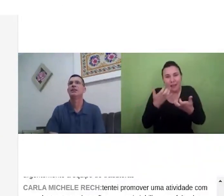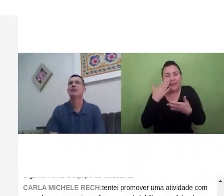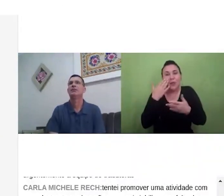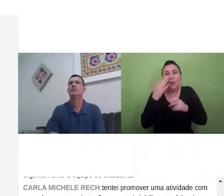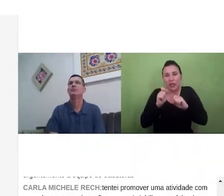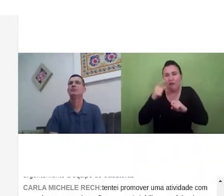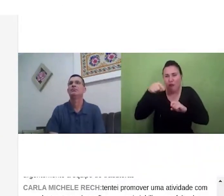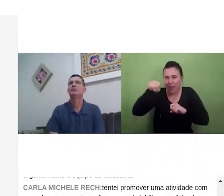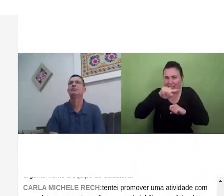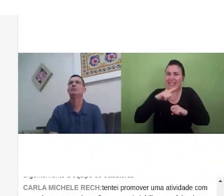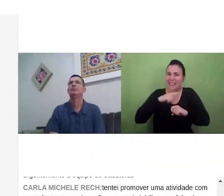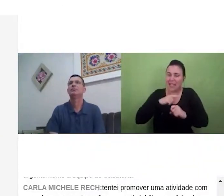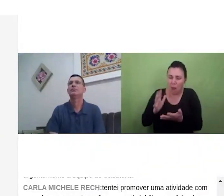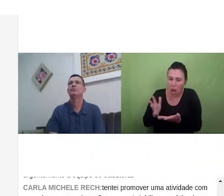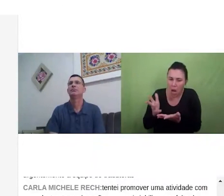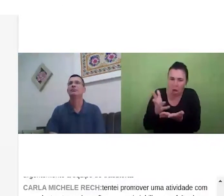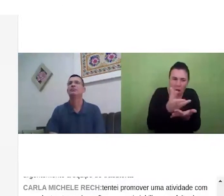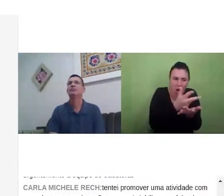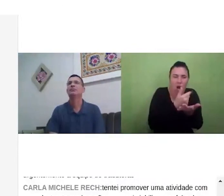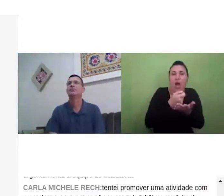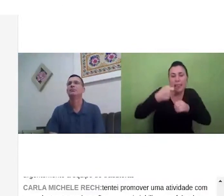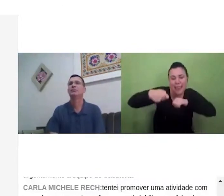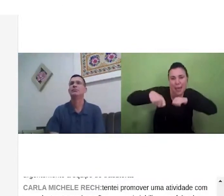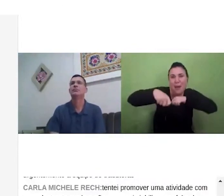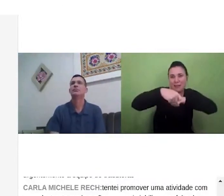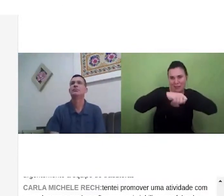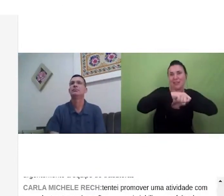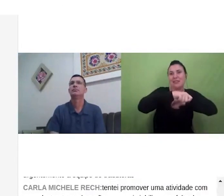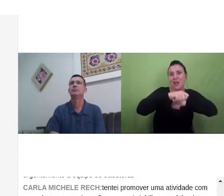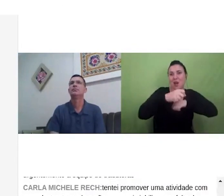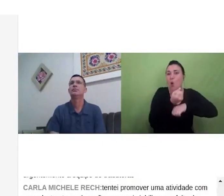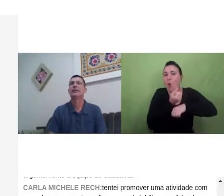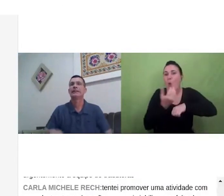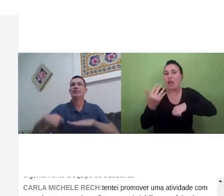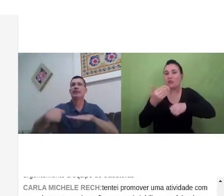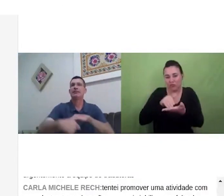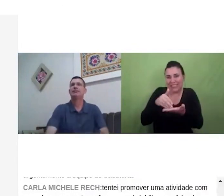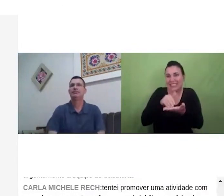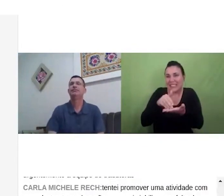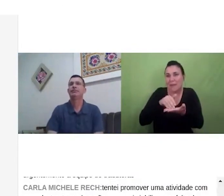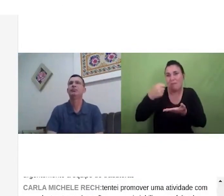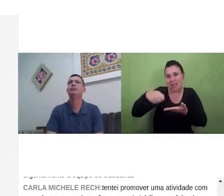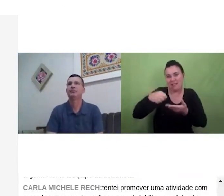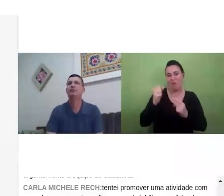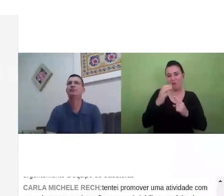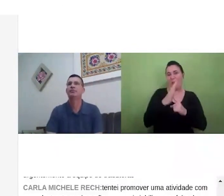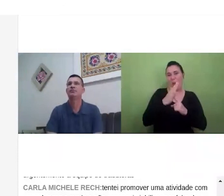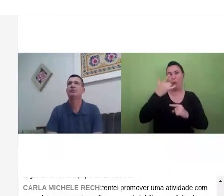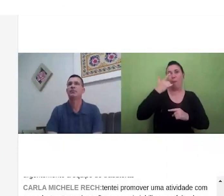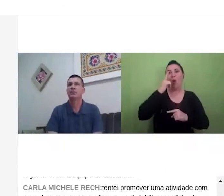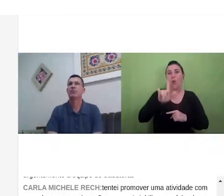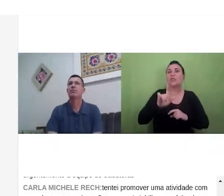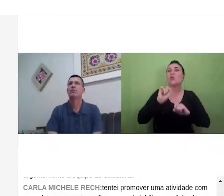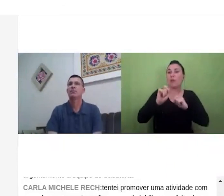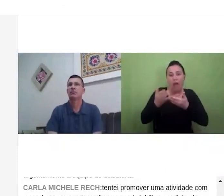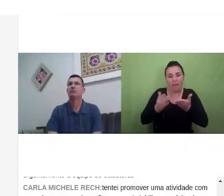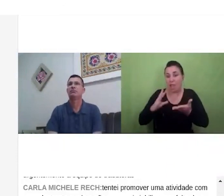da demanda de intérpretes que nós teríamos que ter para atender com qualidade as atividades porque eu